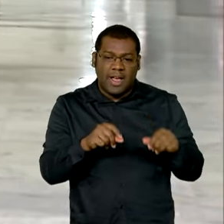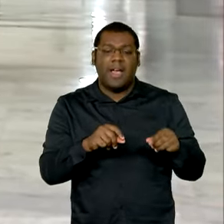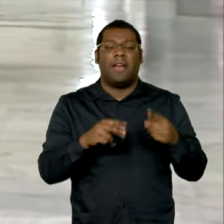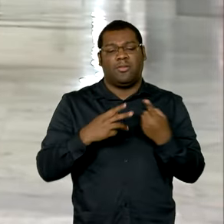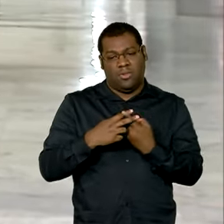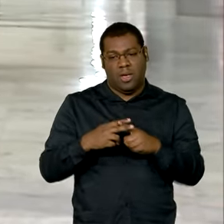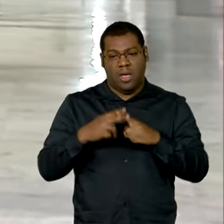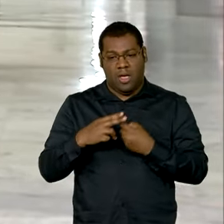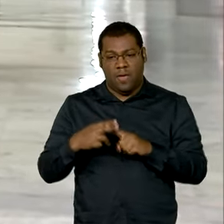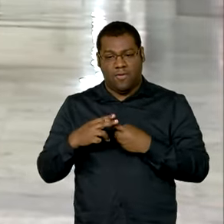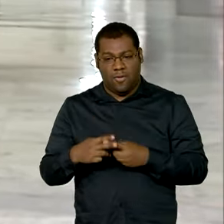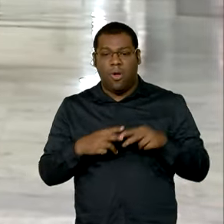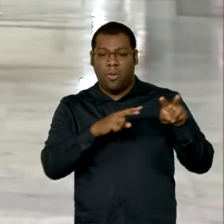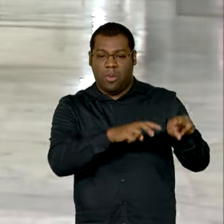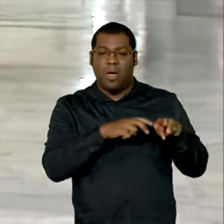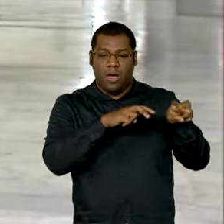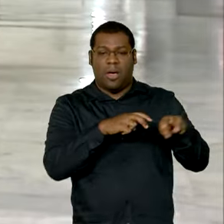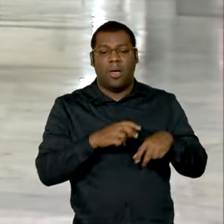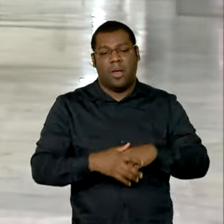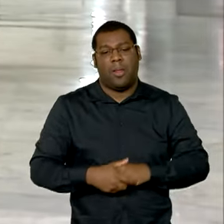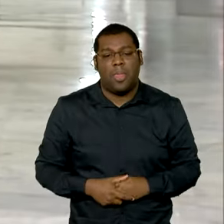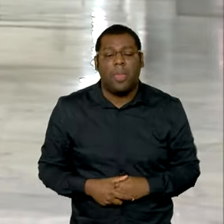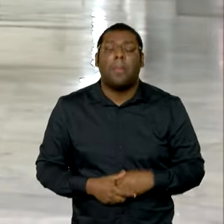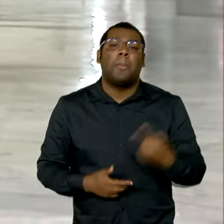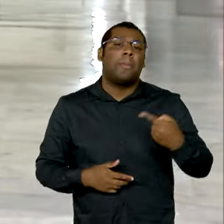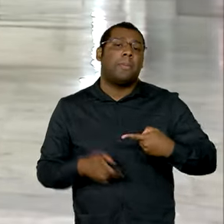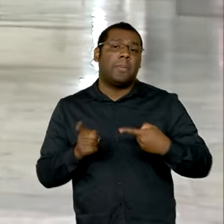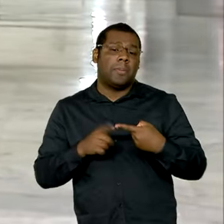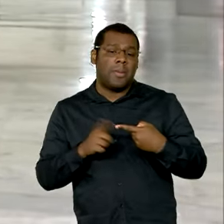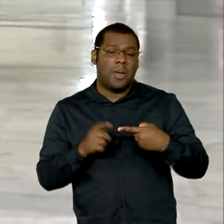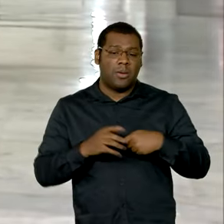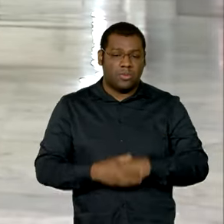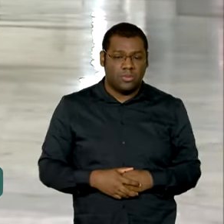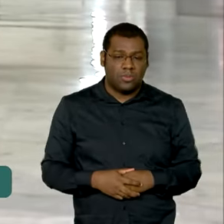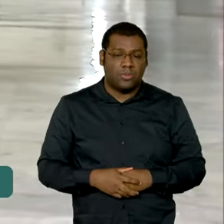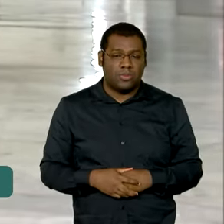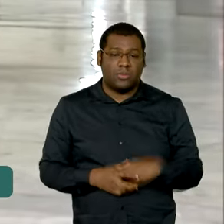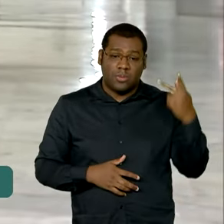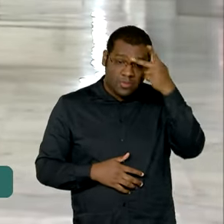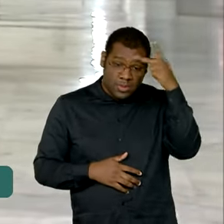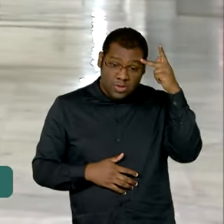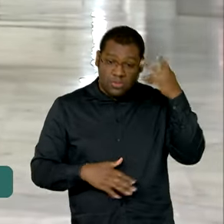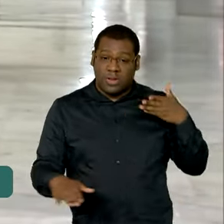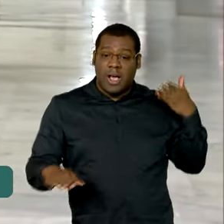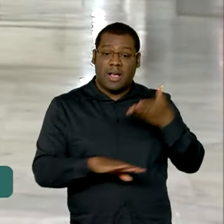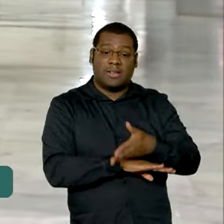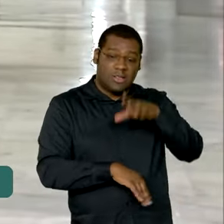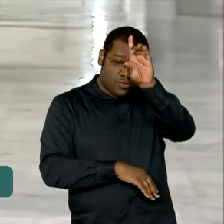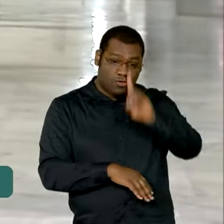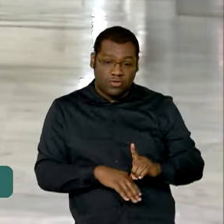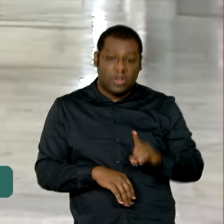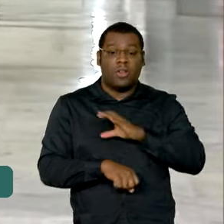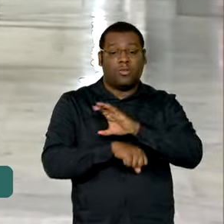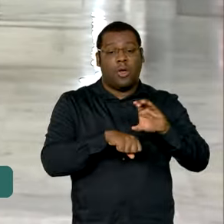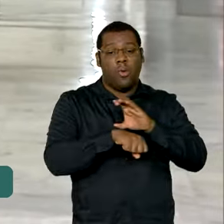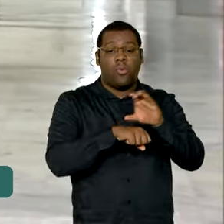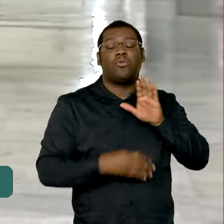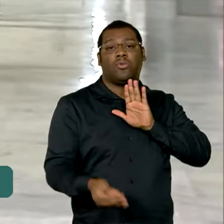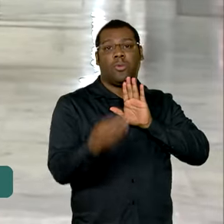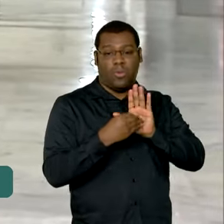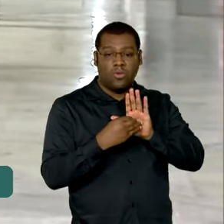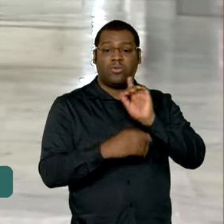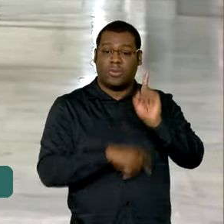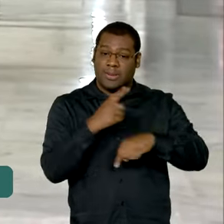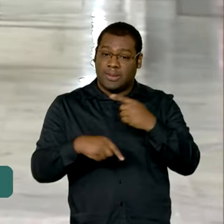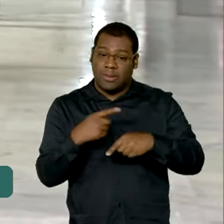fundamental por três motivos. Primeiro, porque garante o acesso a um direito previsto na Constituição. Depois,